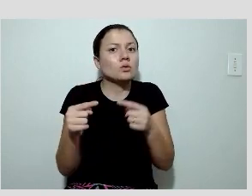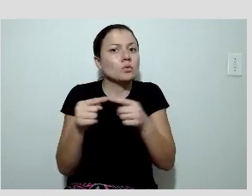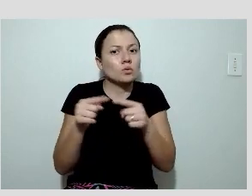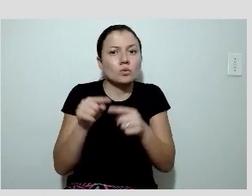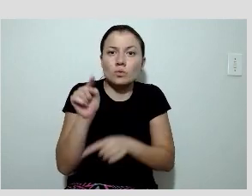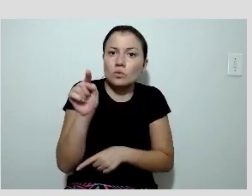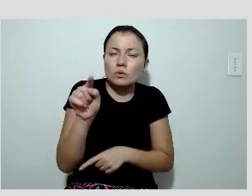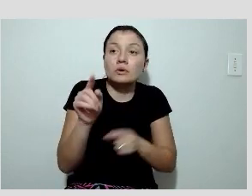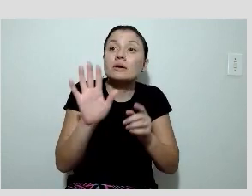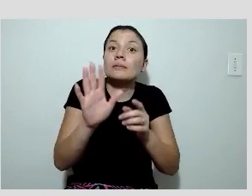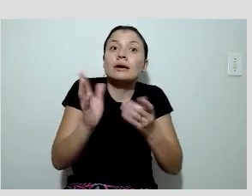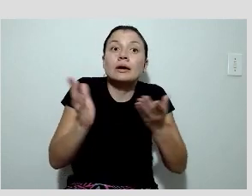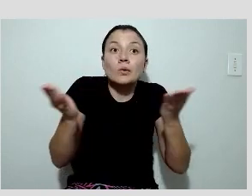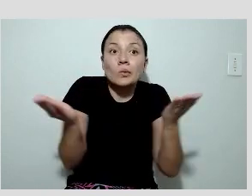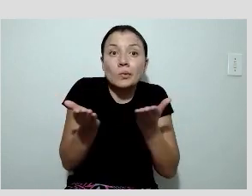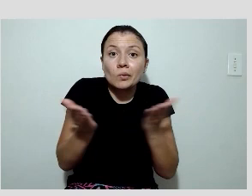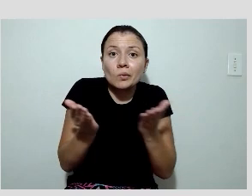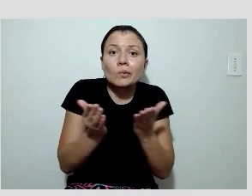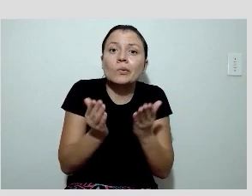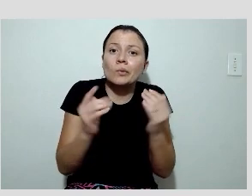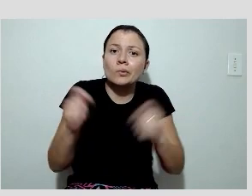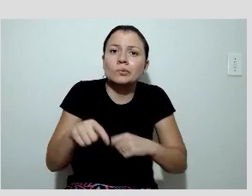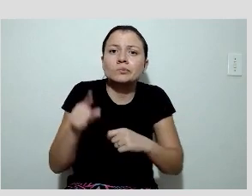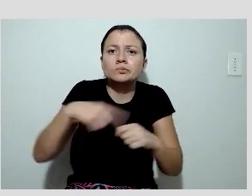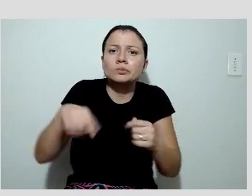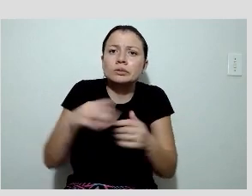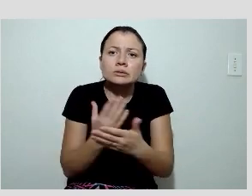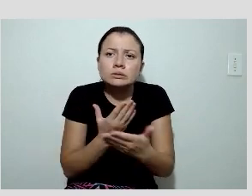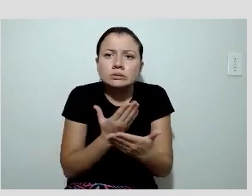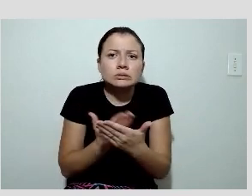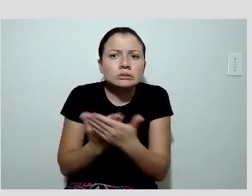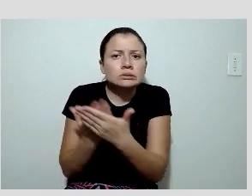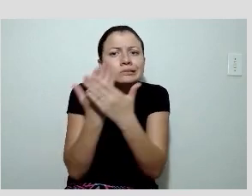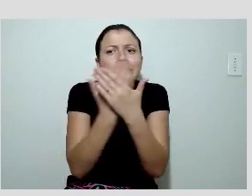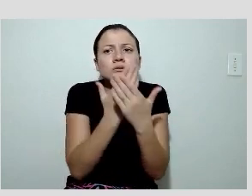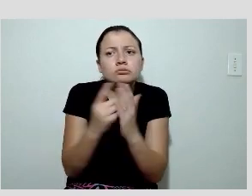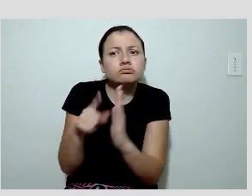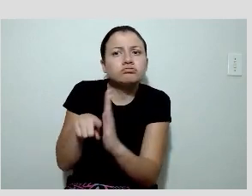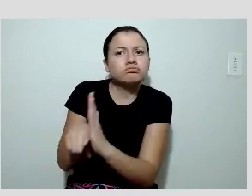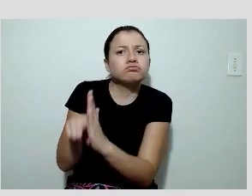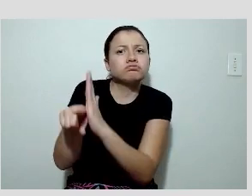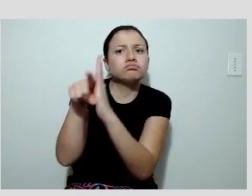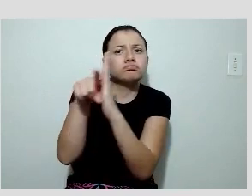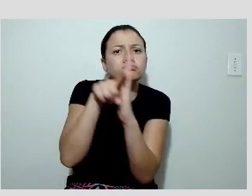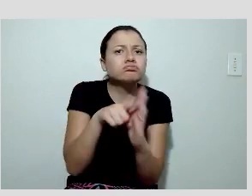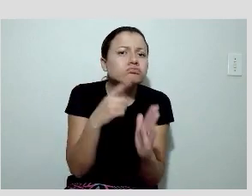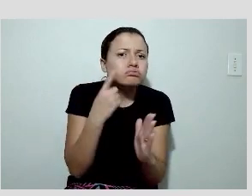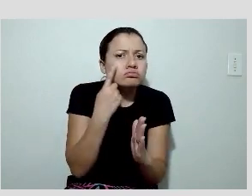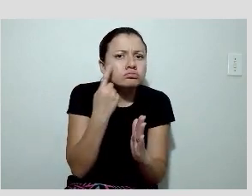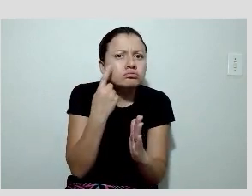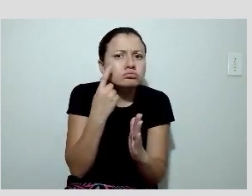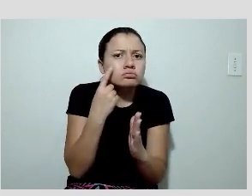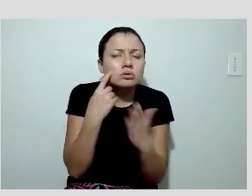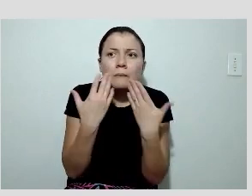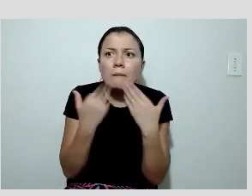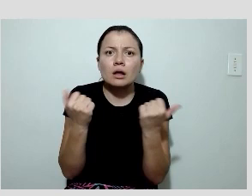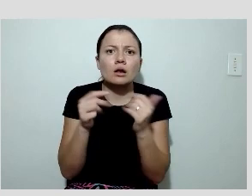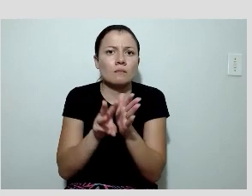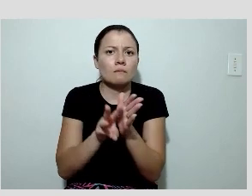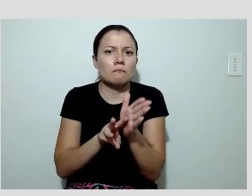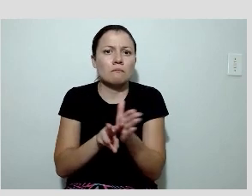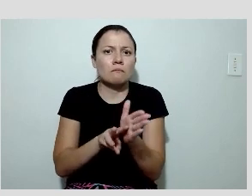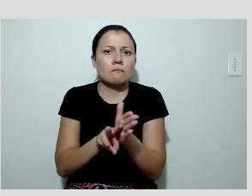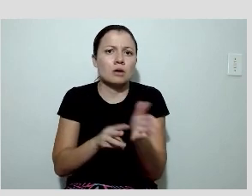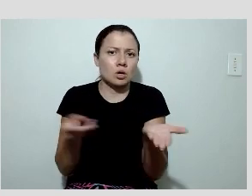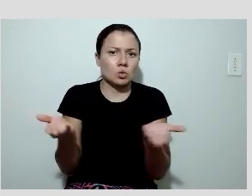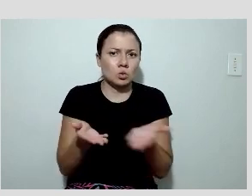possibilidade de fazer esse estudo de ponte, analisar esse território dessas pontes, o melhor método hoje, o gold standard